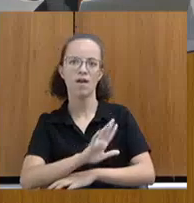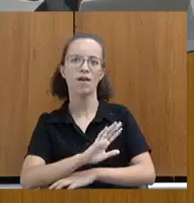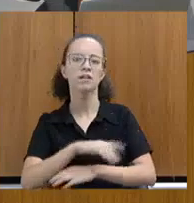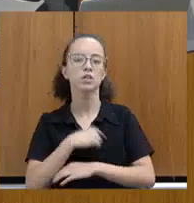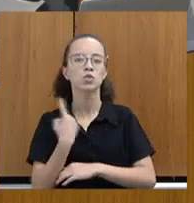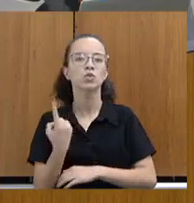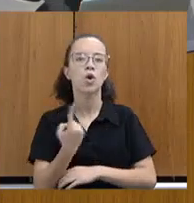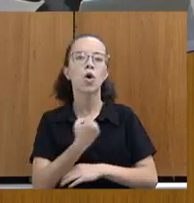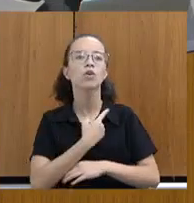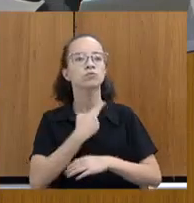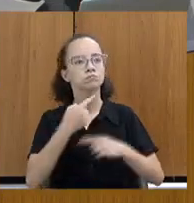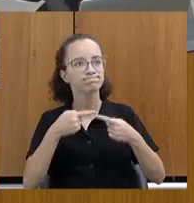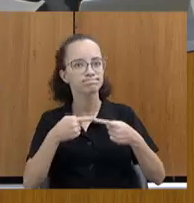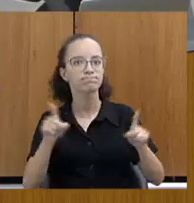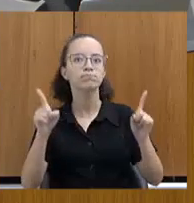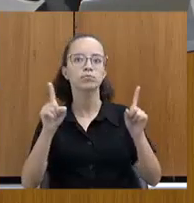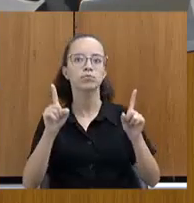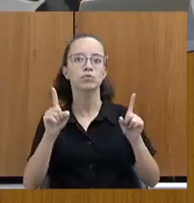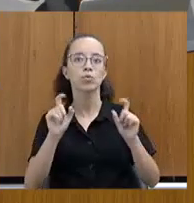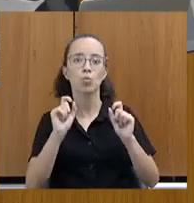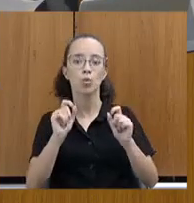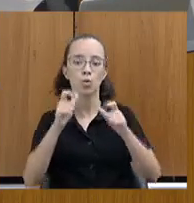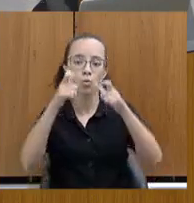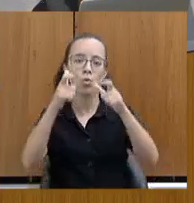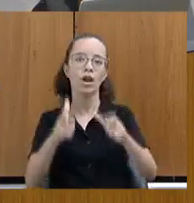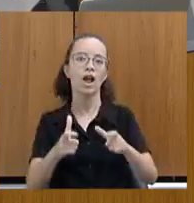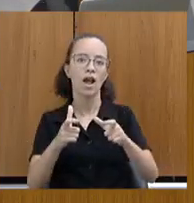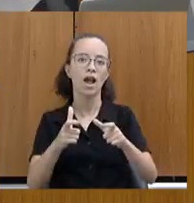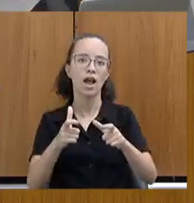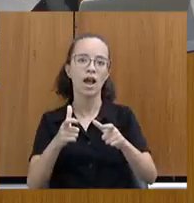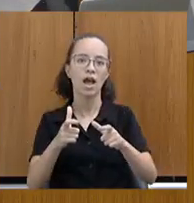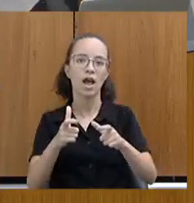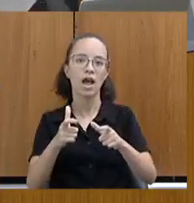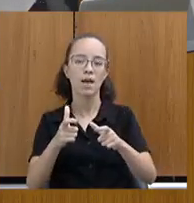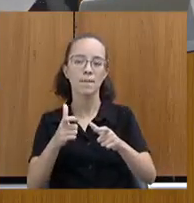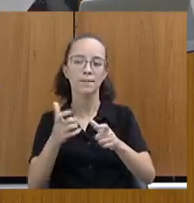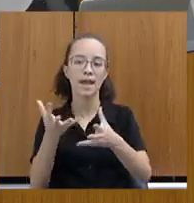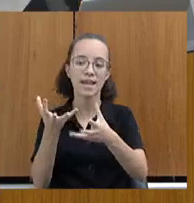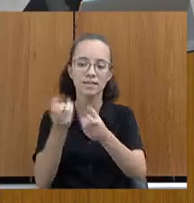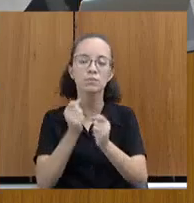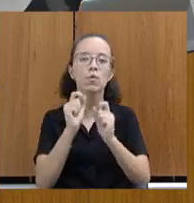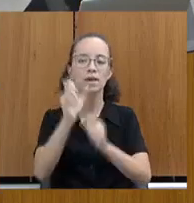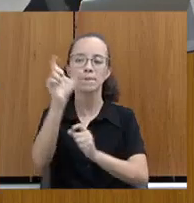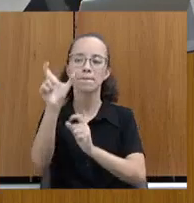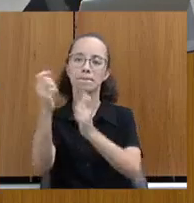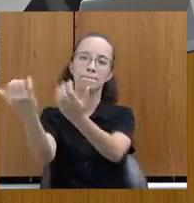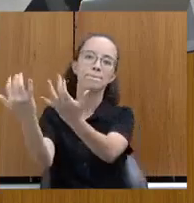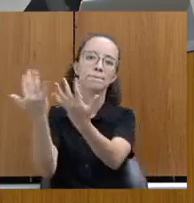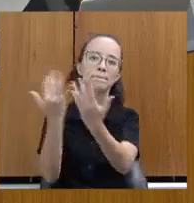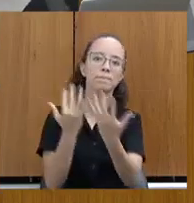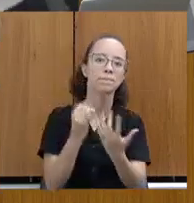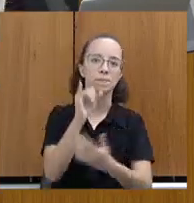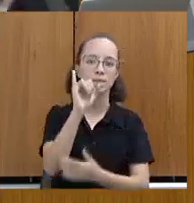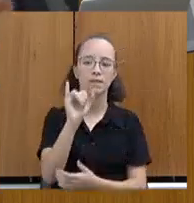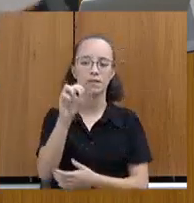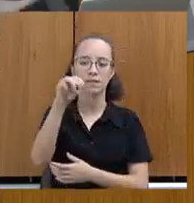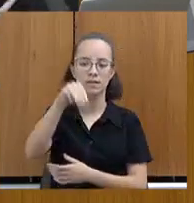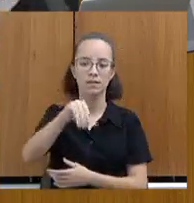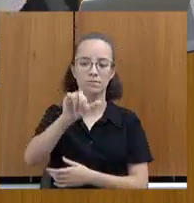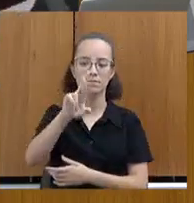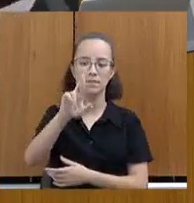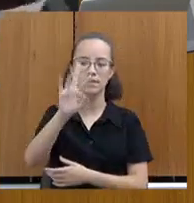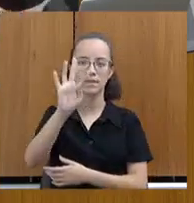Nós vamos abrir um posto avançado para recebê-los agora do imigrante. Sim.